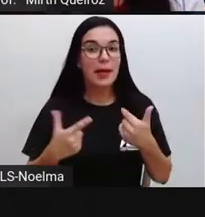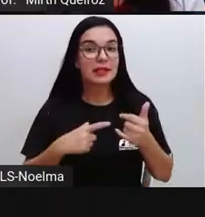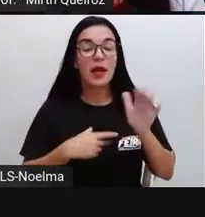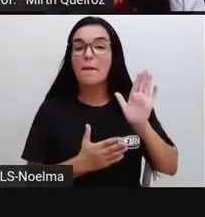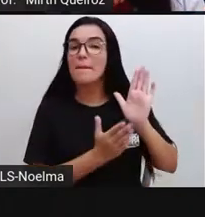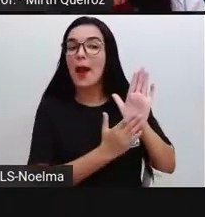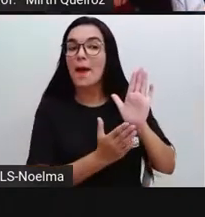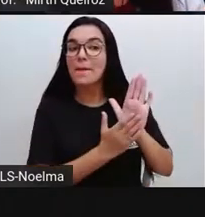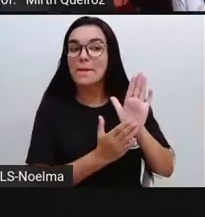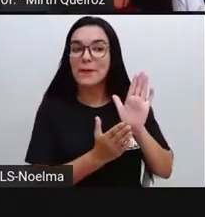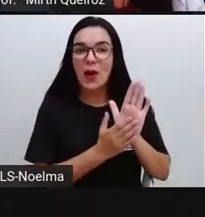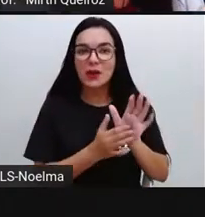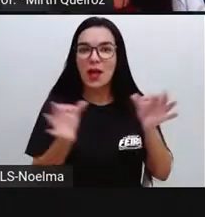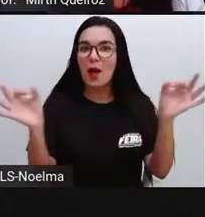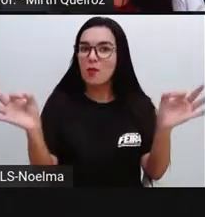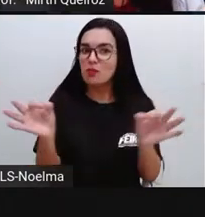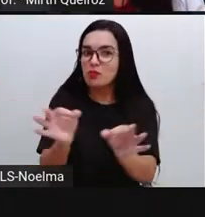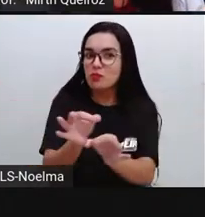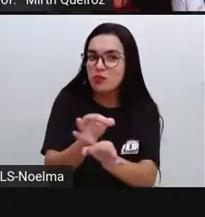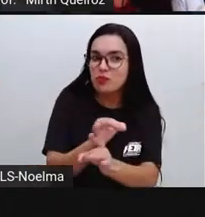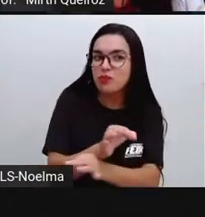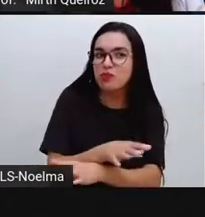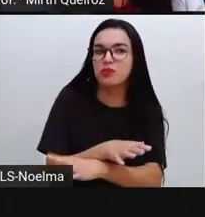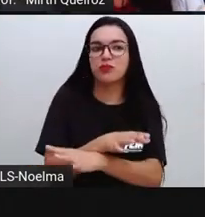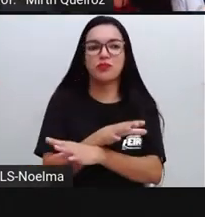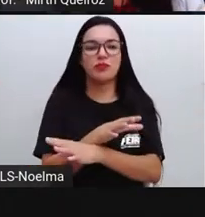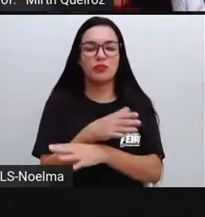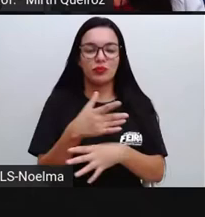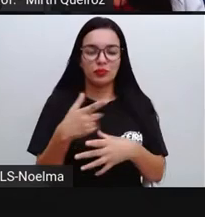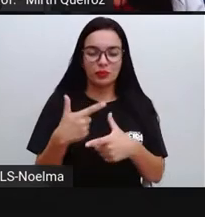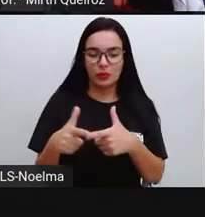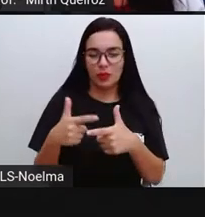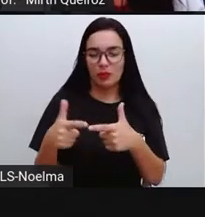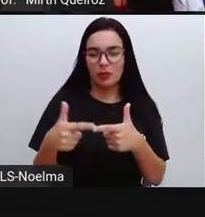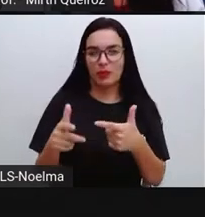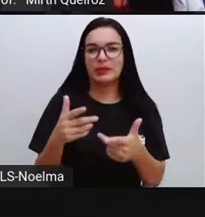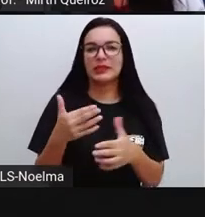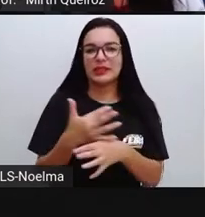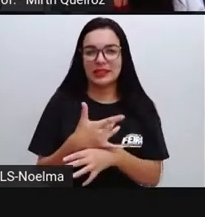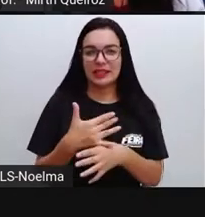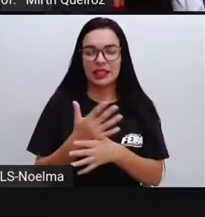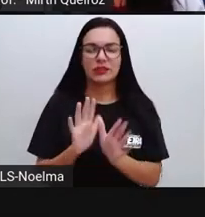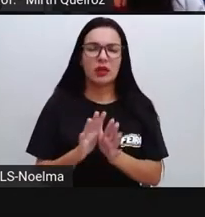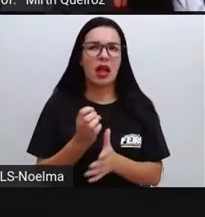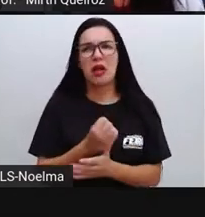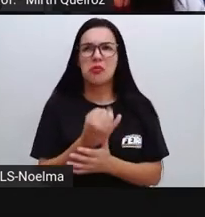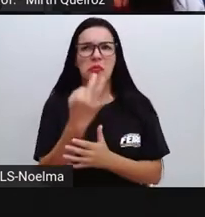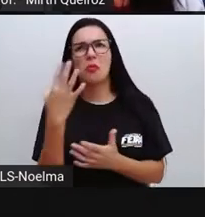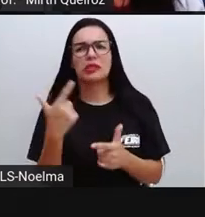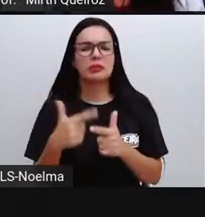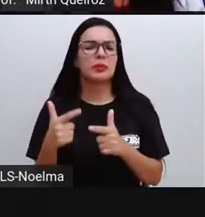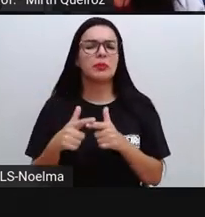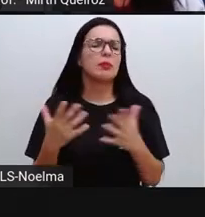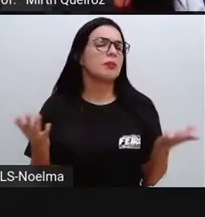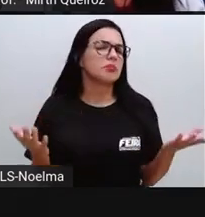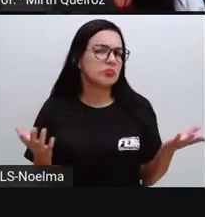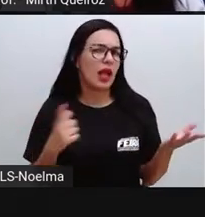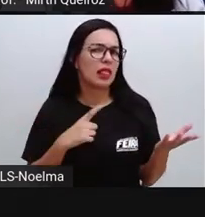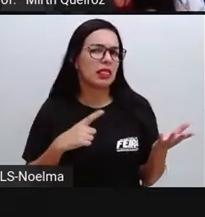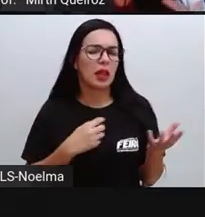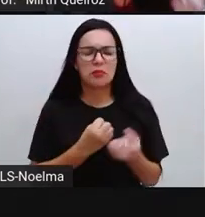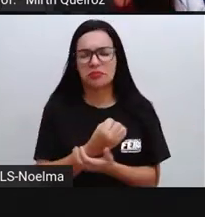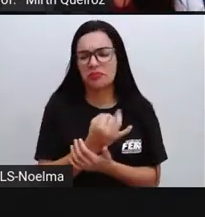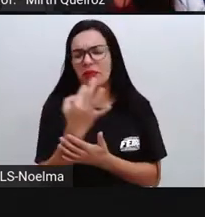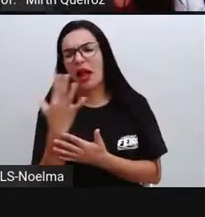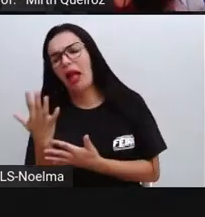para esses problemas das cidades. Que problemas são esses? São vários problemas, são problemas de